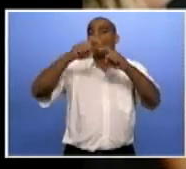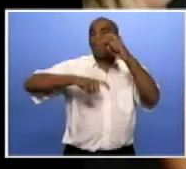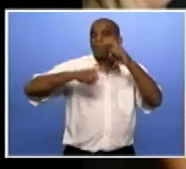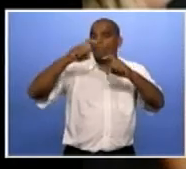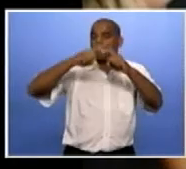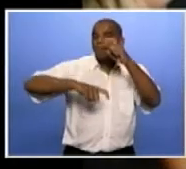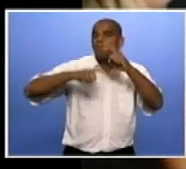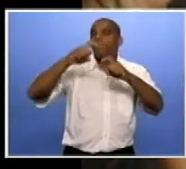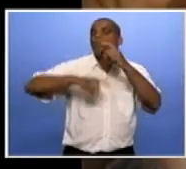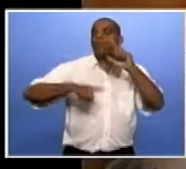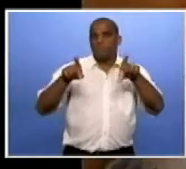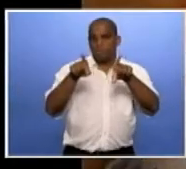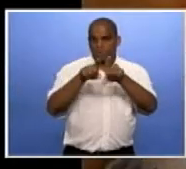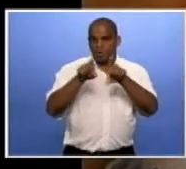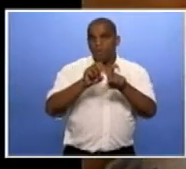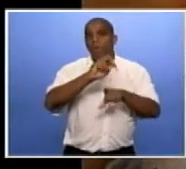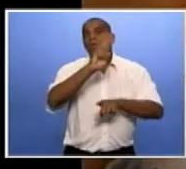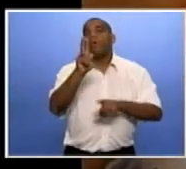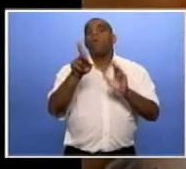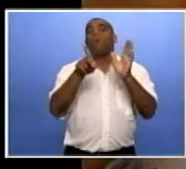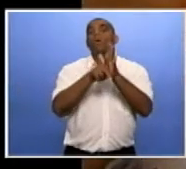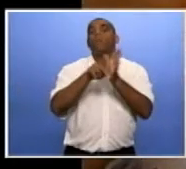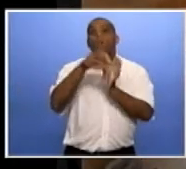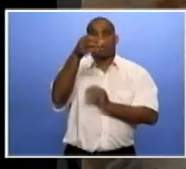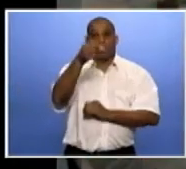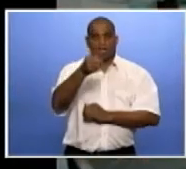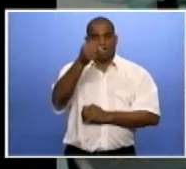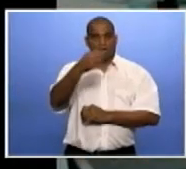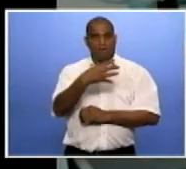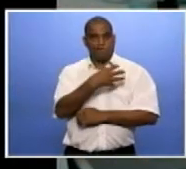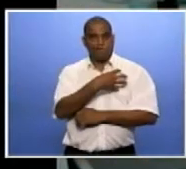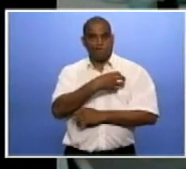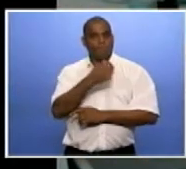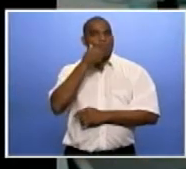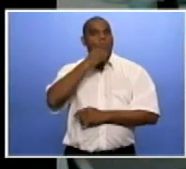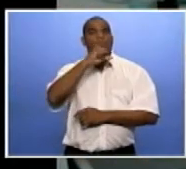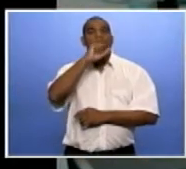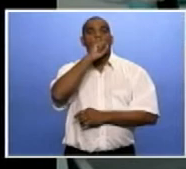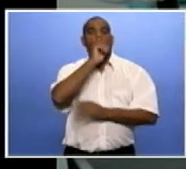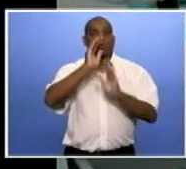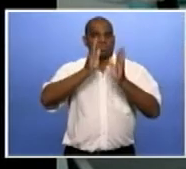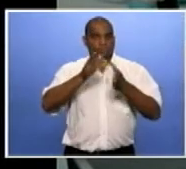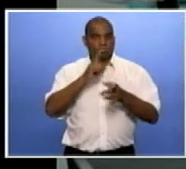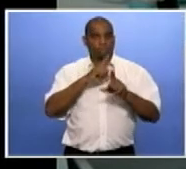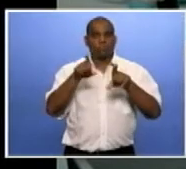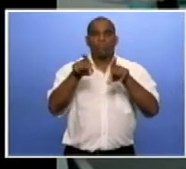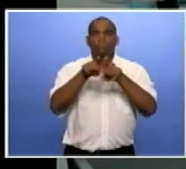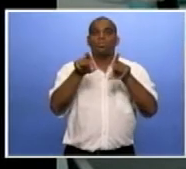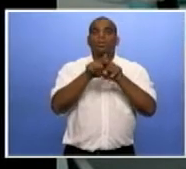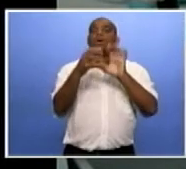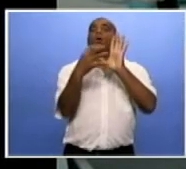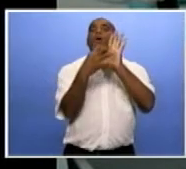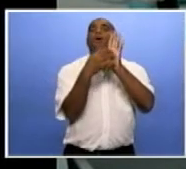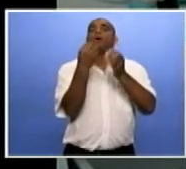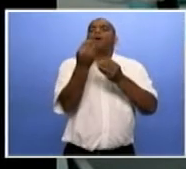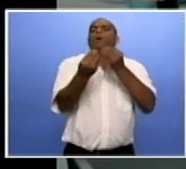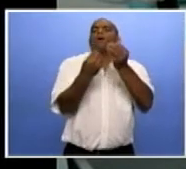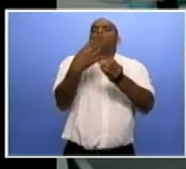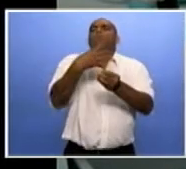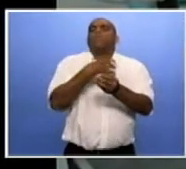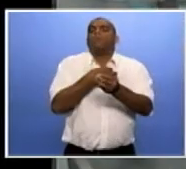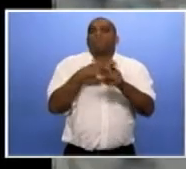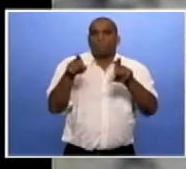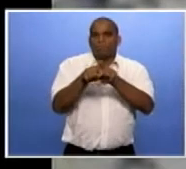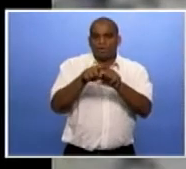vaginal e também do leite materno. Uma outra forma também que o vírus de HIV pode ser passado é através da transfusão